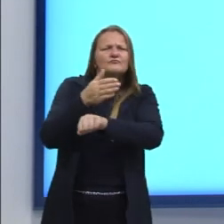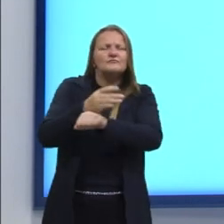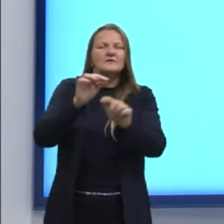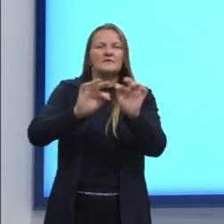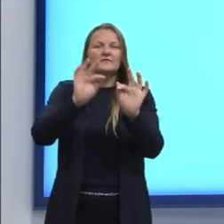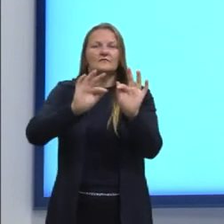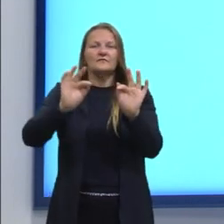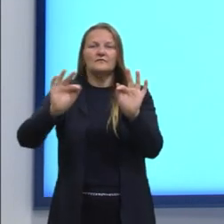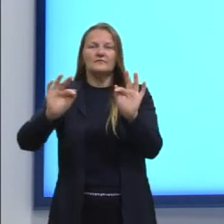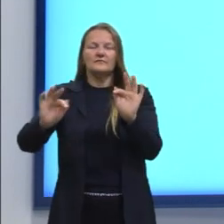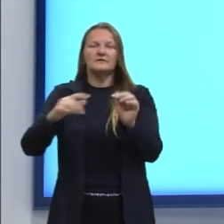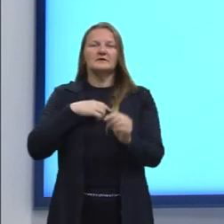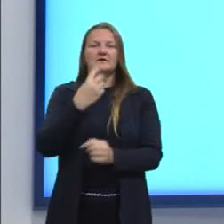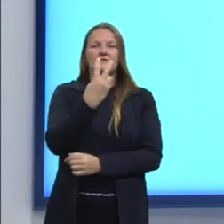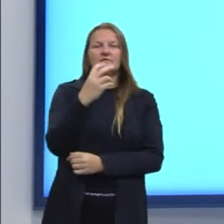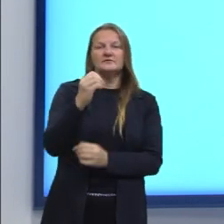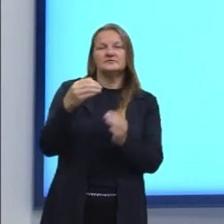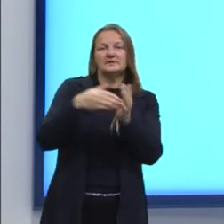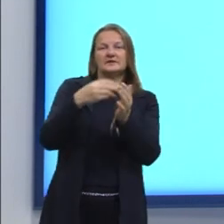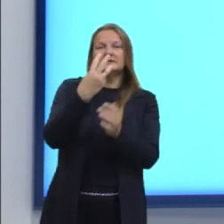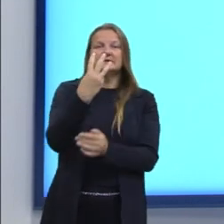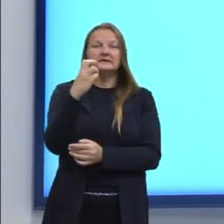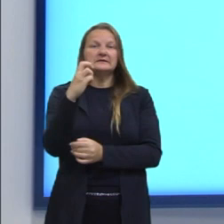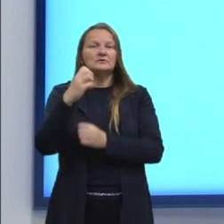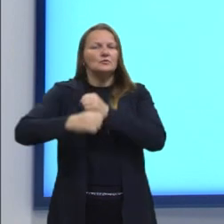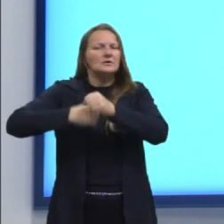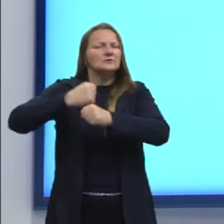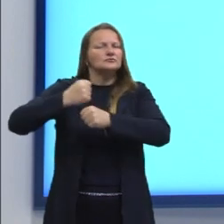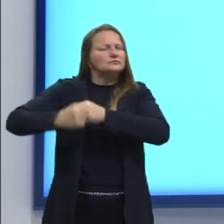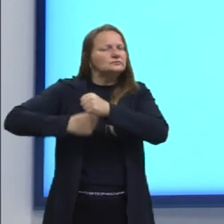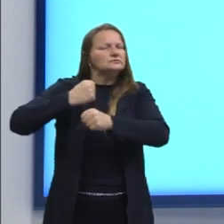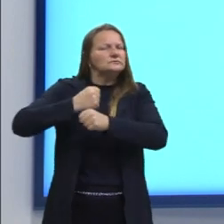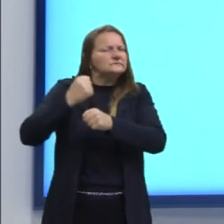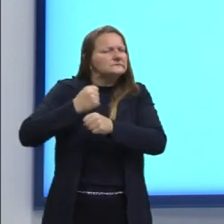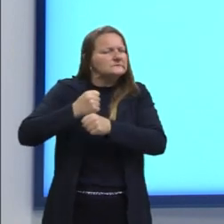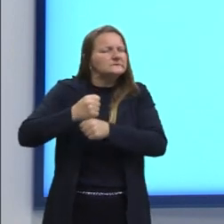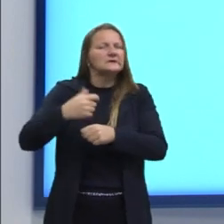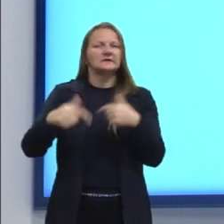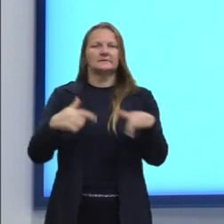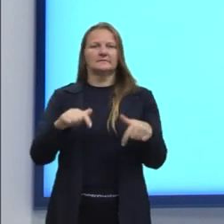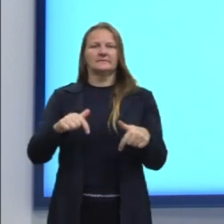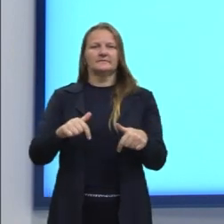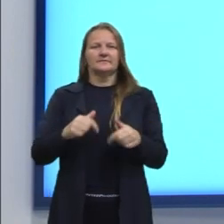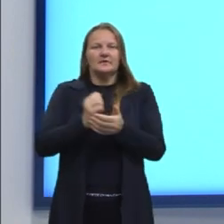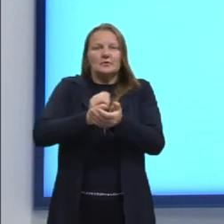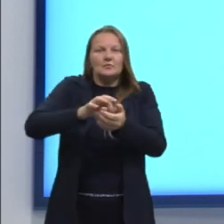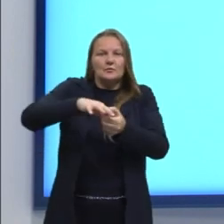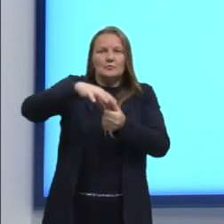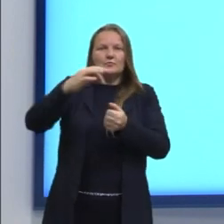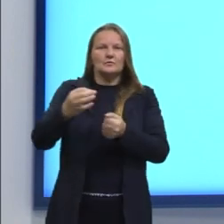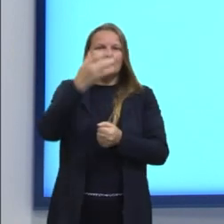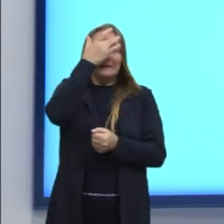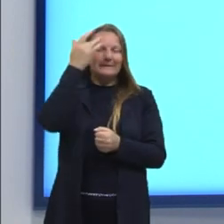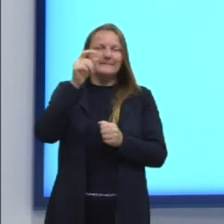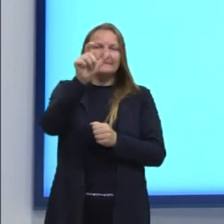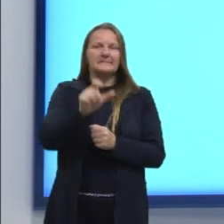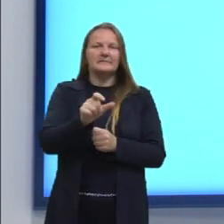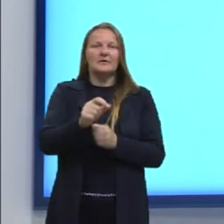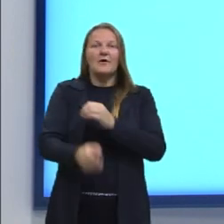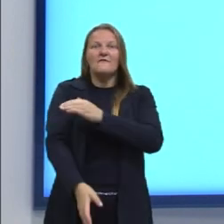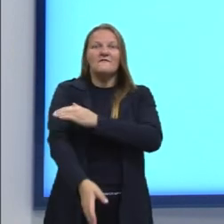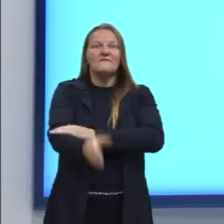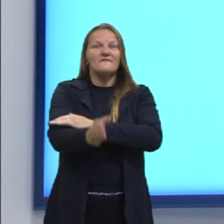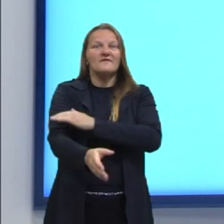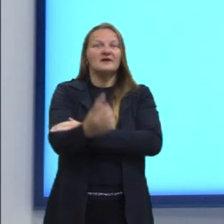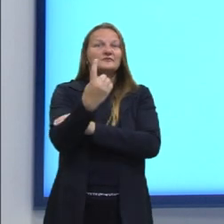a 35 anos trabalhados. A empresa sorteou entre esses empregados uma viagem de